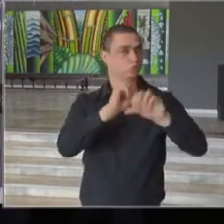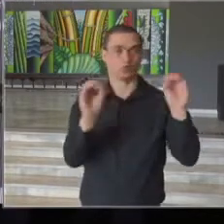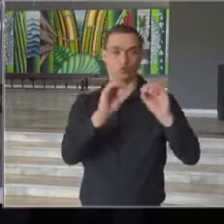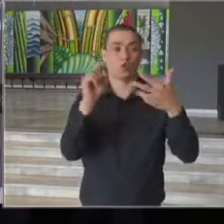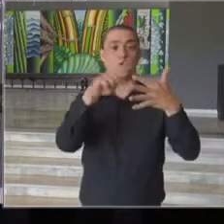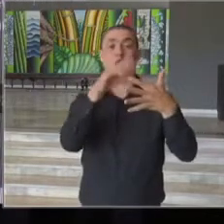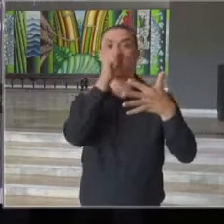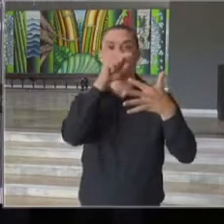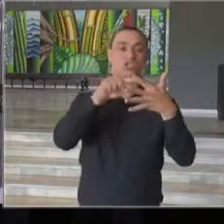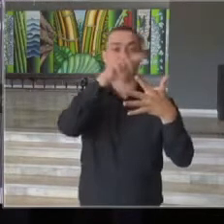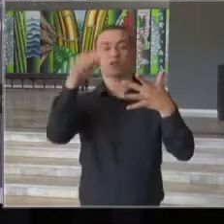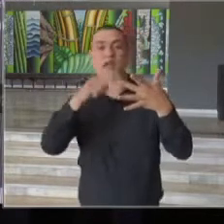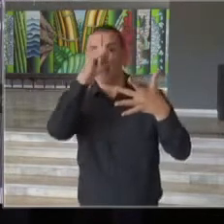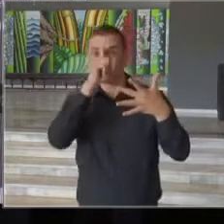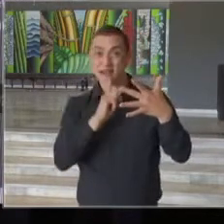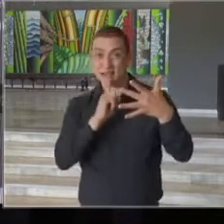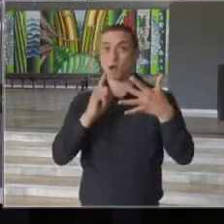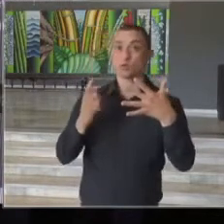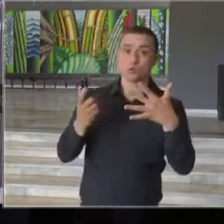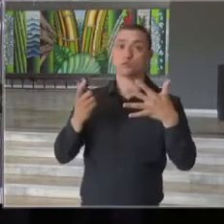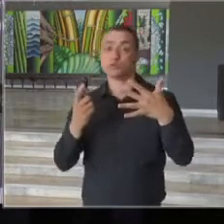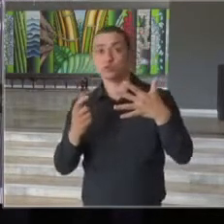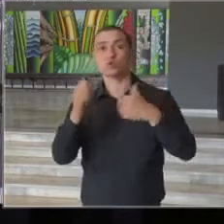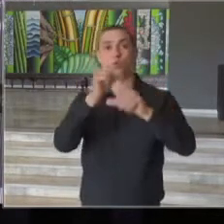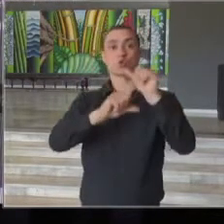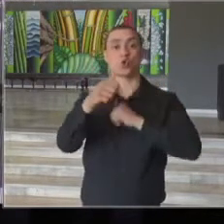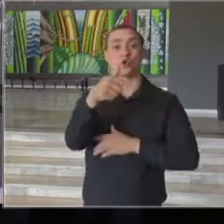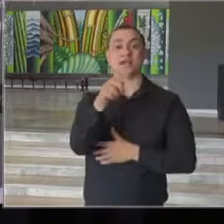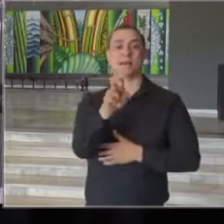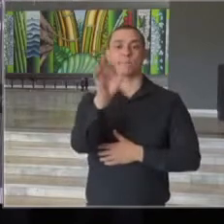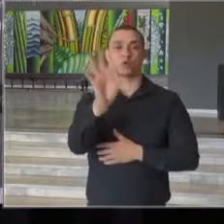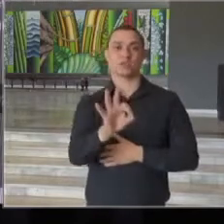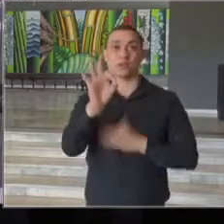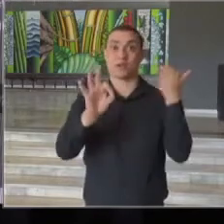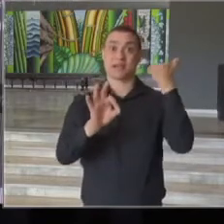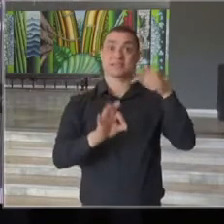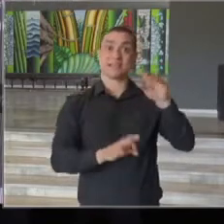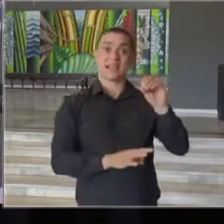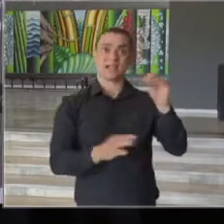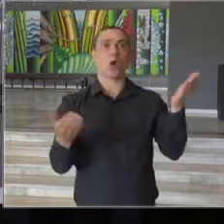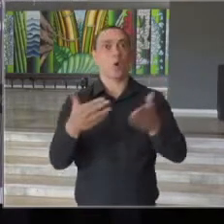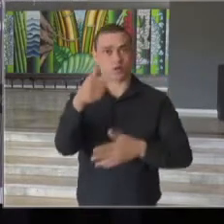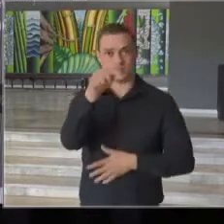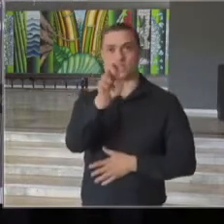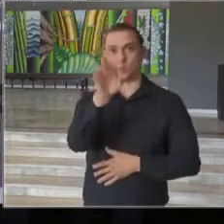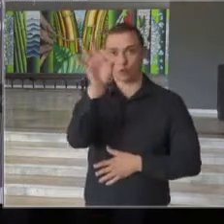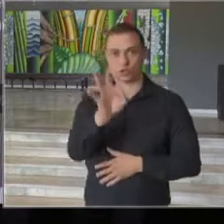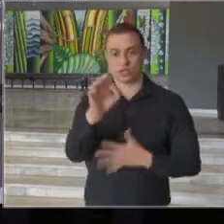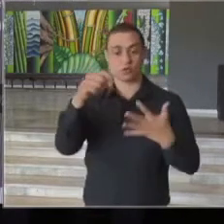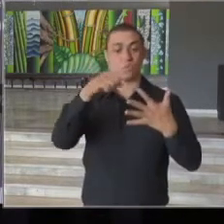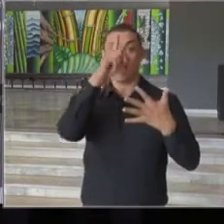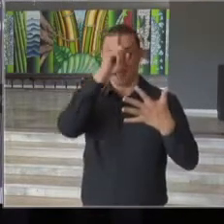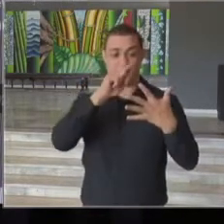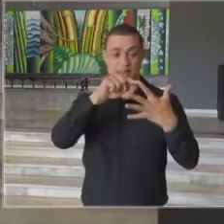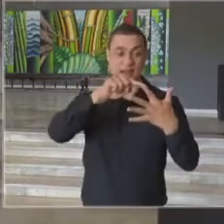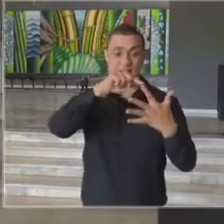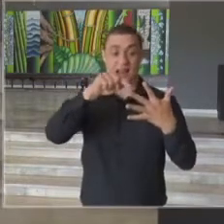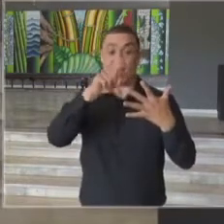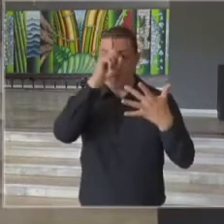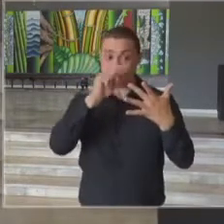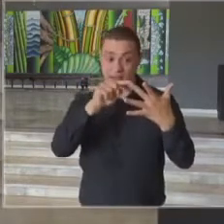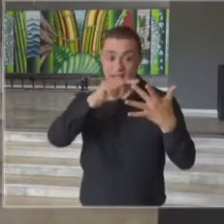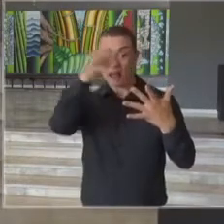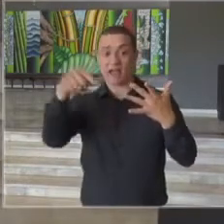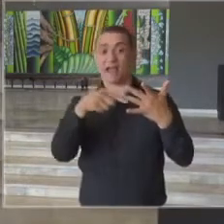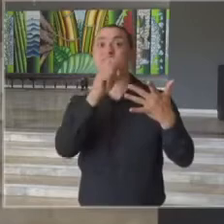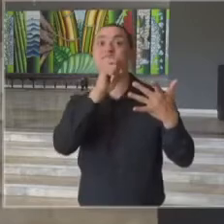da laranja para amarela aqui, a gente está transicionando com 75%, antes era 70%, e da amarela para verde, essa